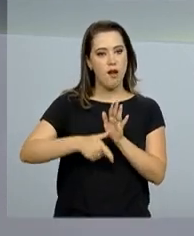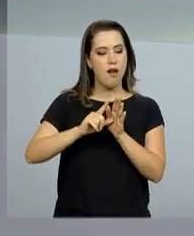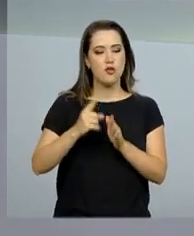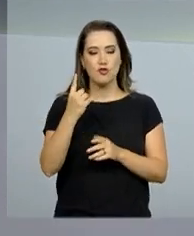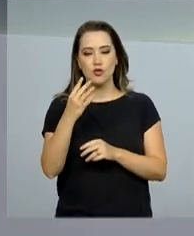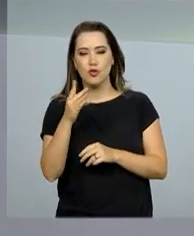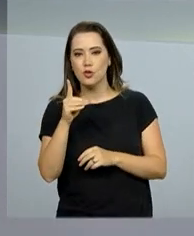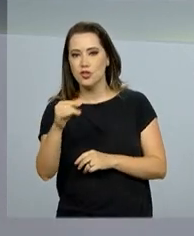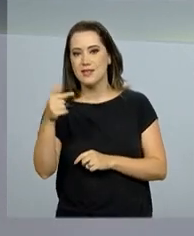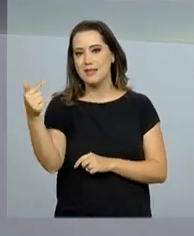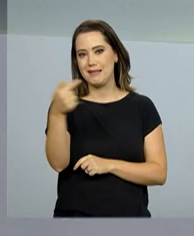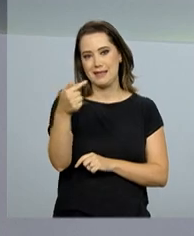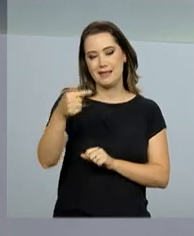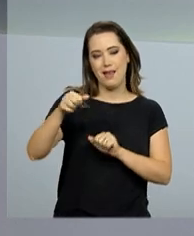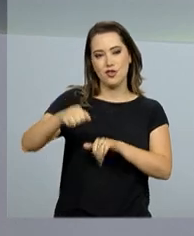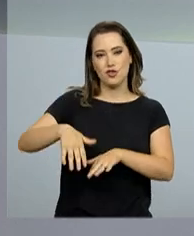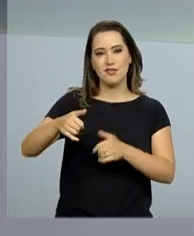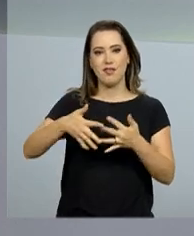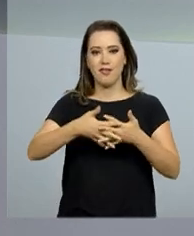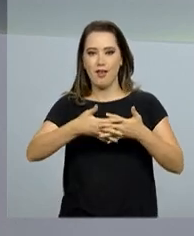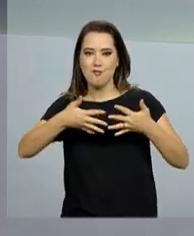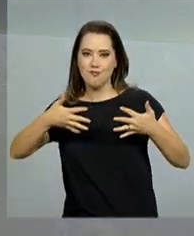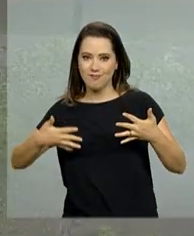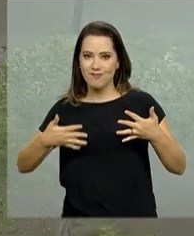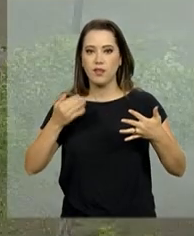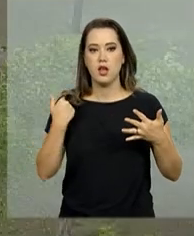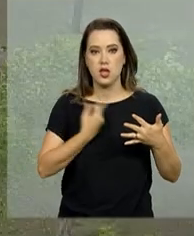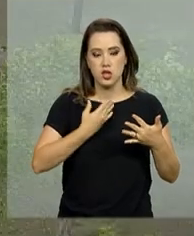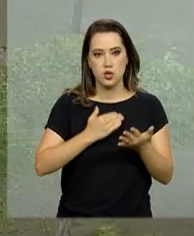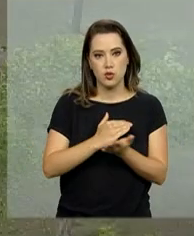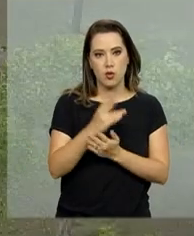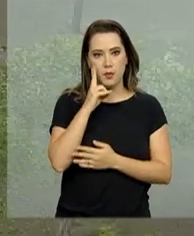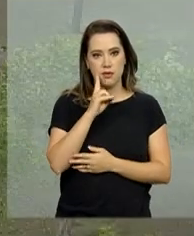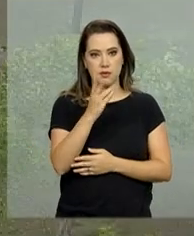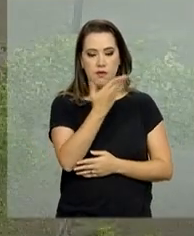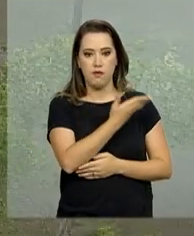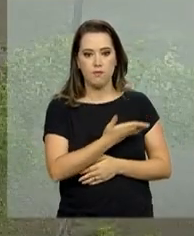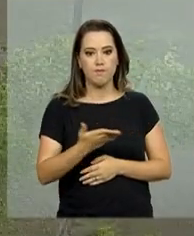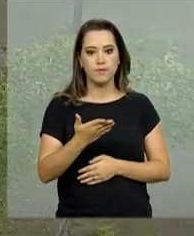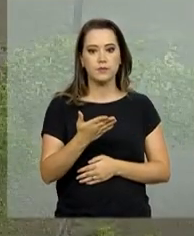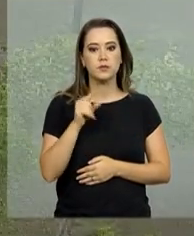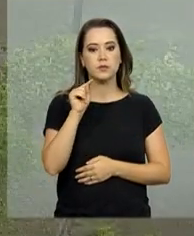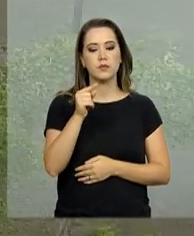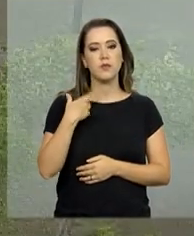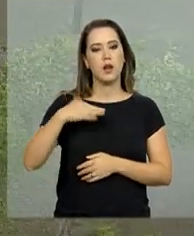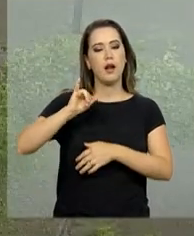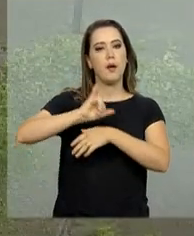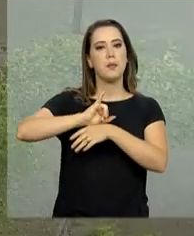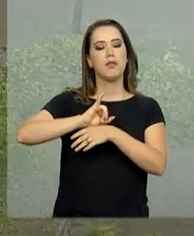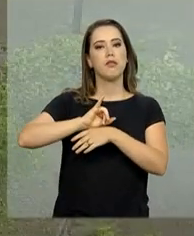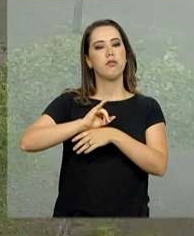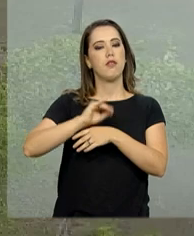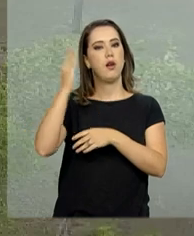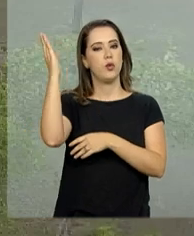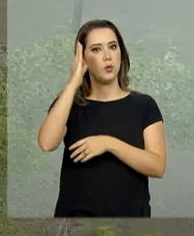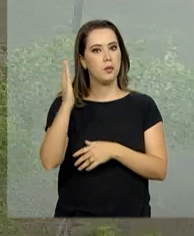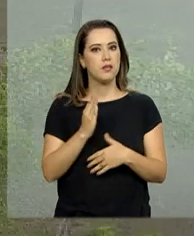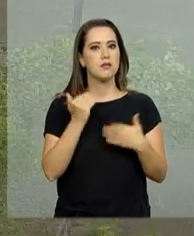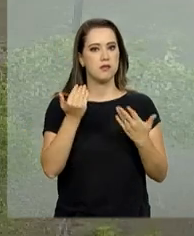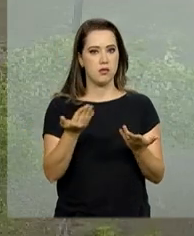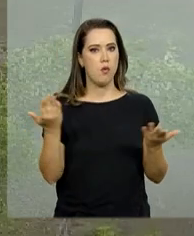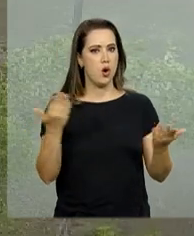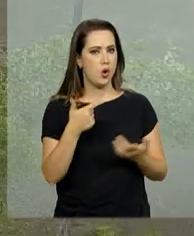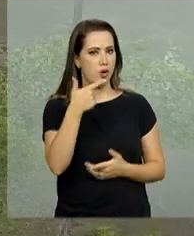véspera de feriado do dia da independência. A gente começa com imagens ao vivo da capital federal. Neste momento faz 29